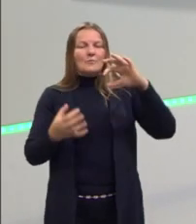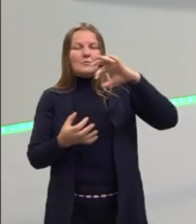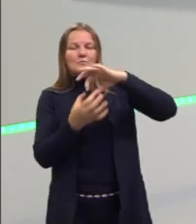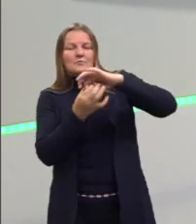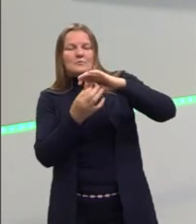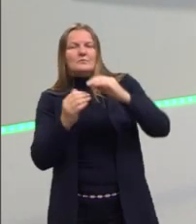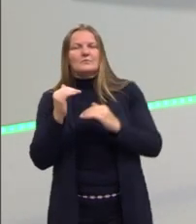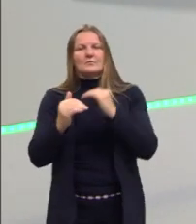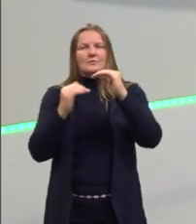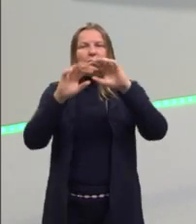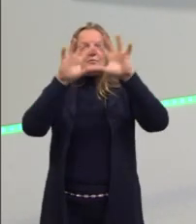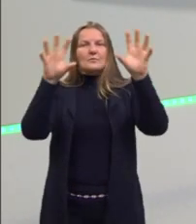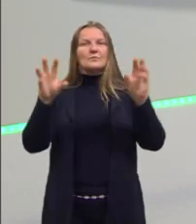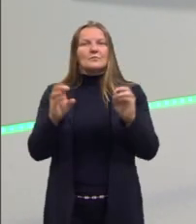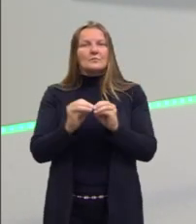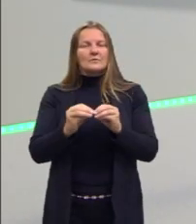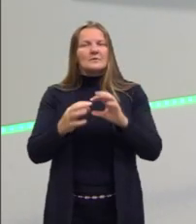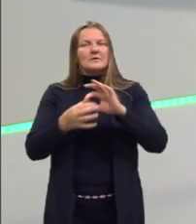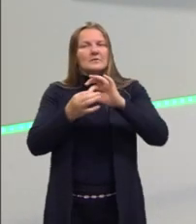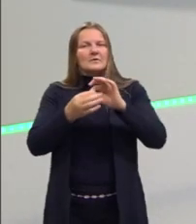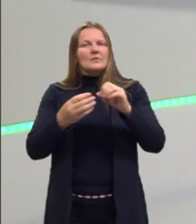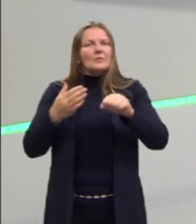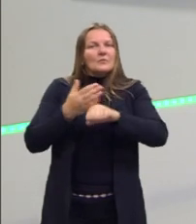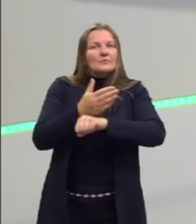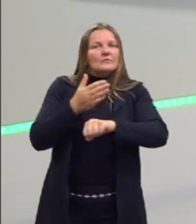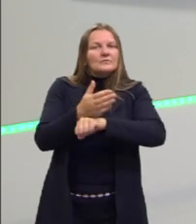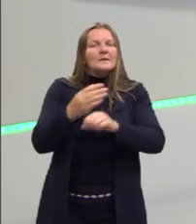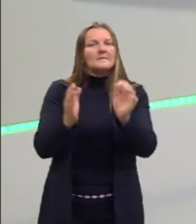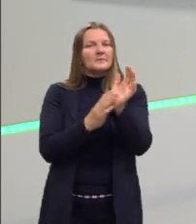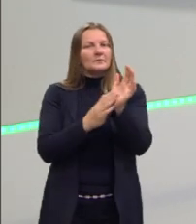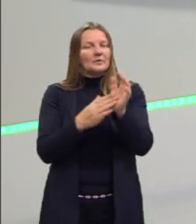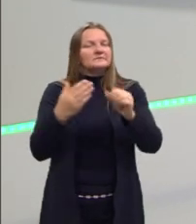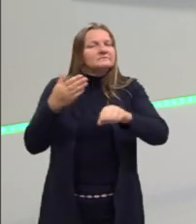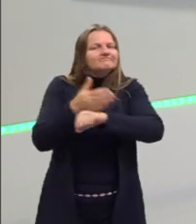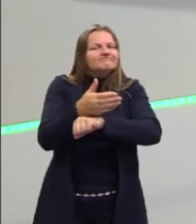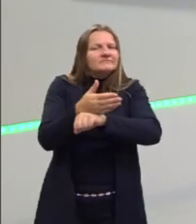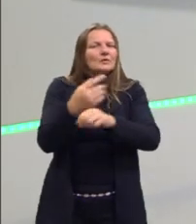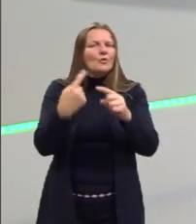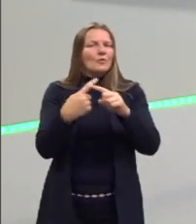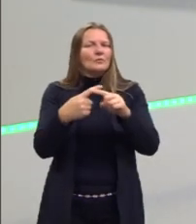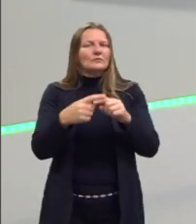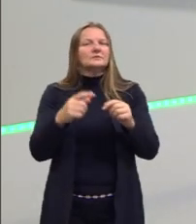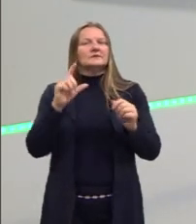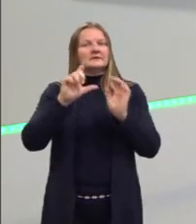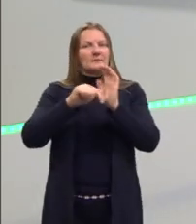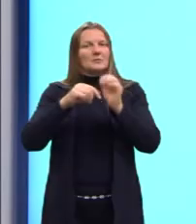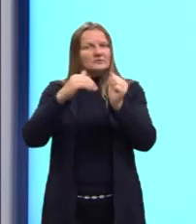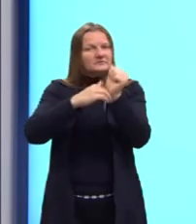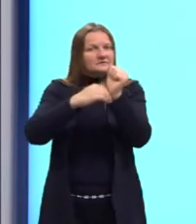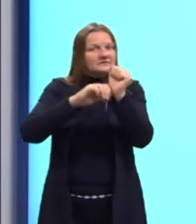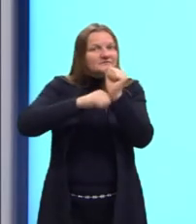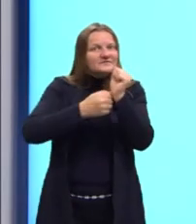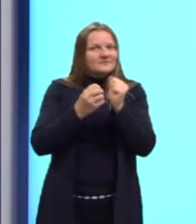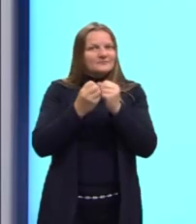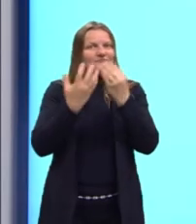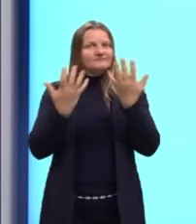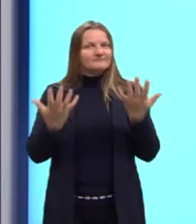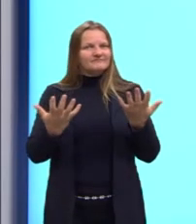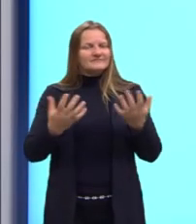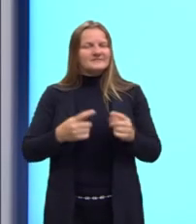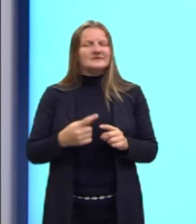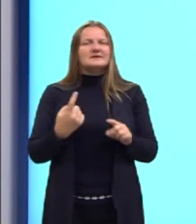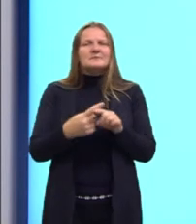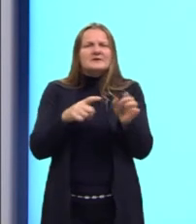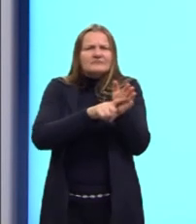a conclusão, depois a proposta de intervenção. Isso também está entre as competências, que a gente ainda tem mais segredos para serem revelados. E